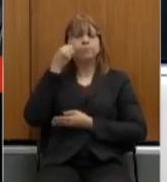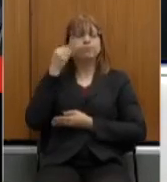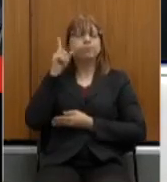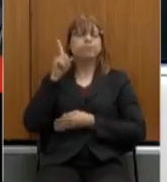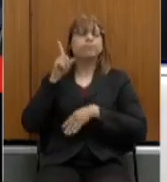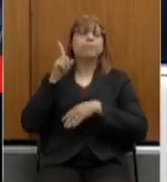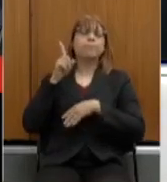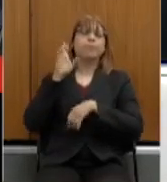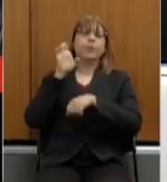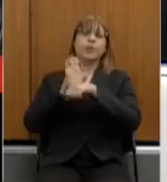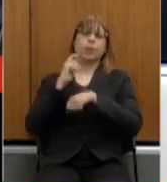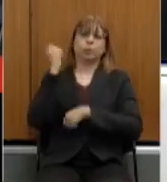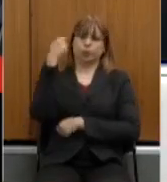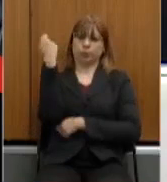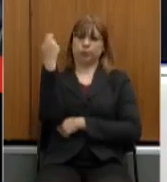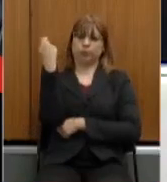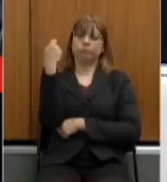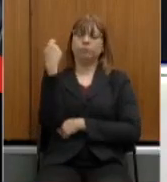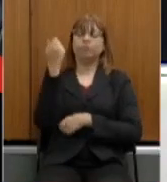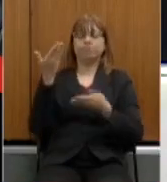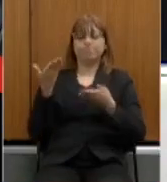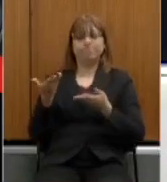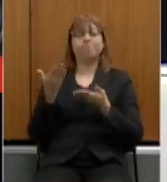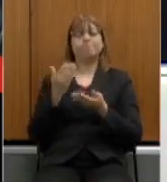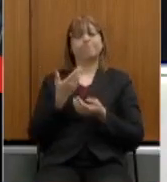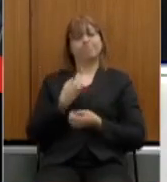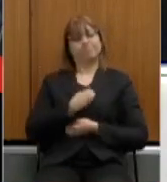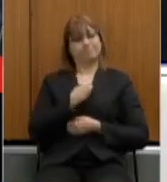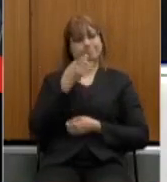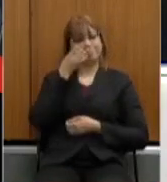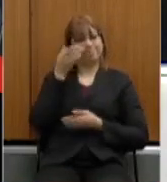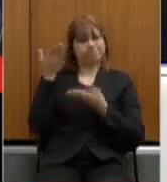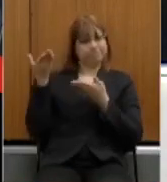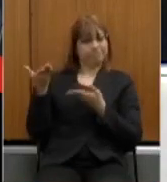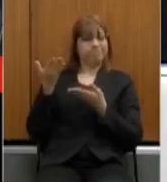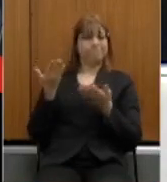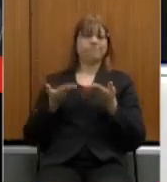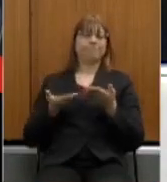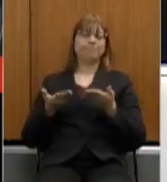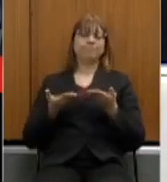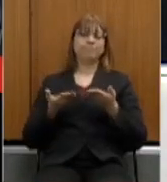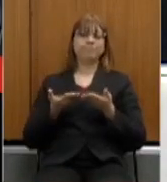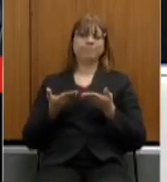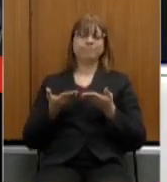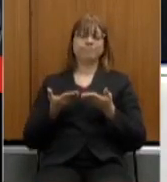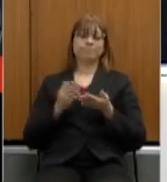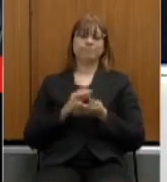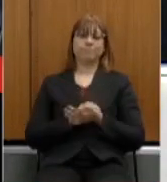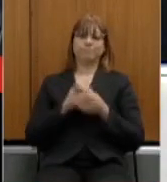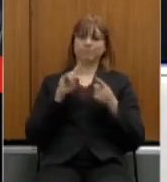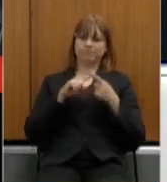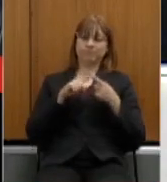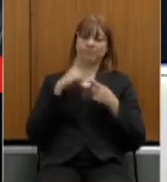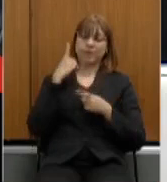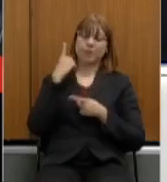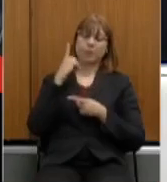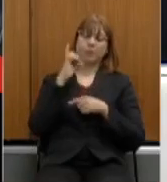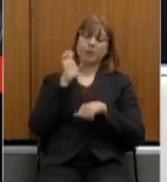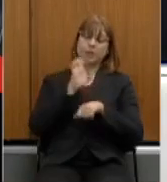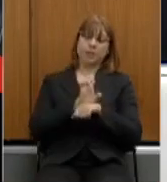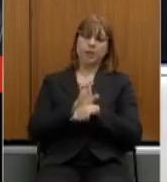estado do Rio Grande do Sul para isso contamos com a participação dos excelentíssimos deputado estadual